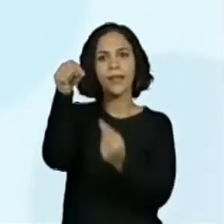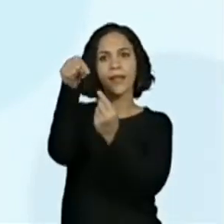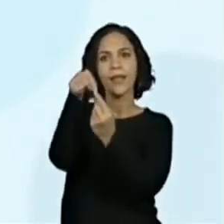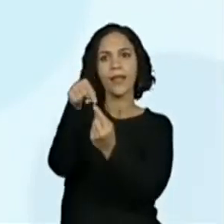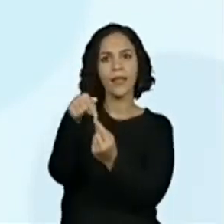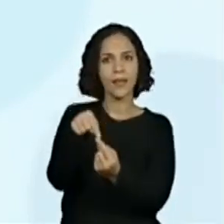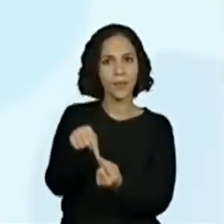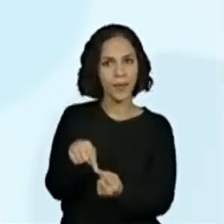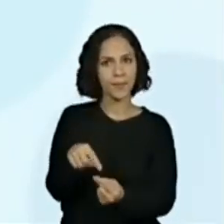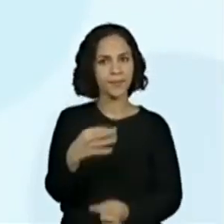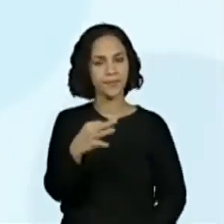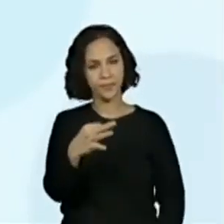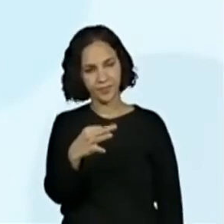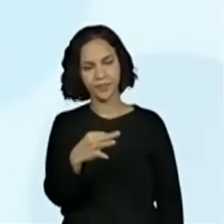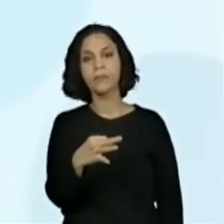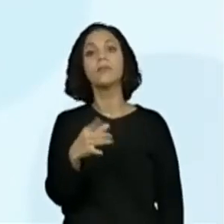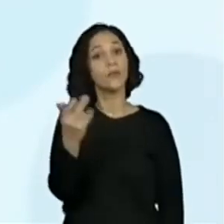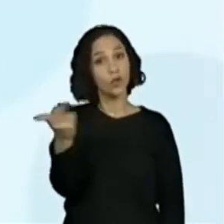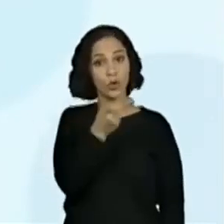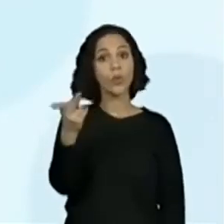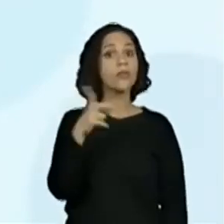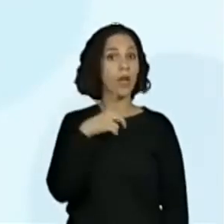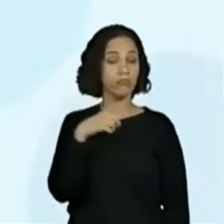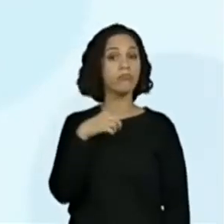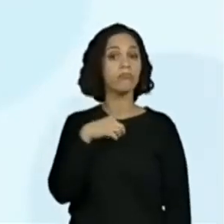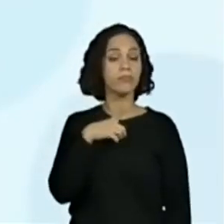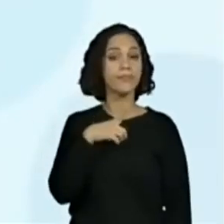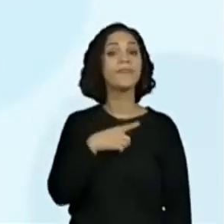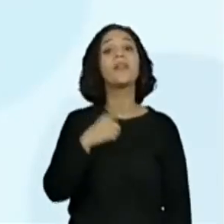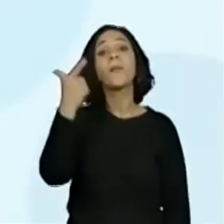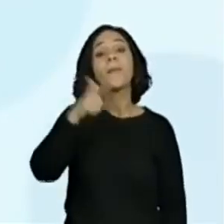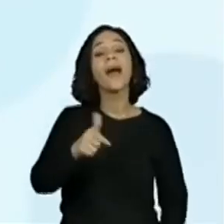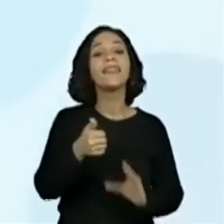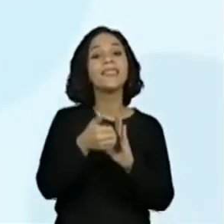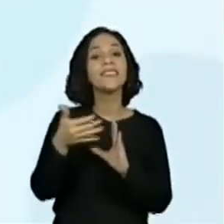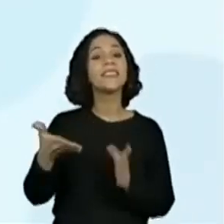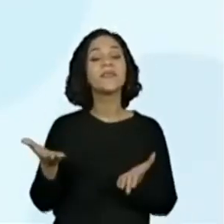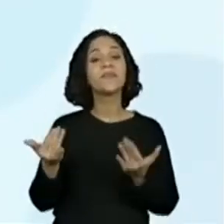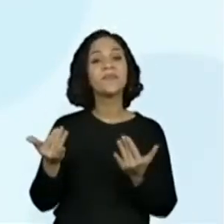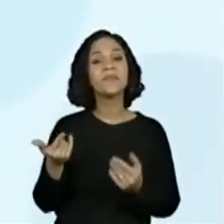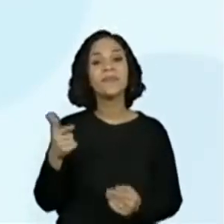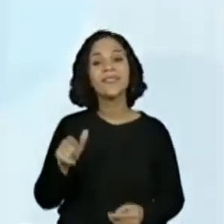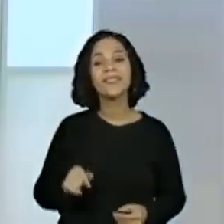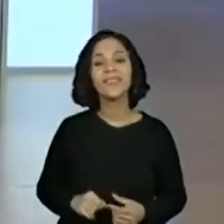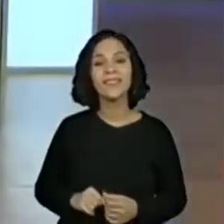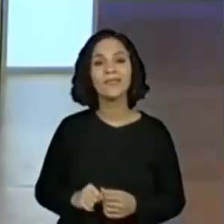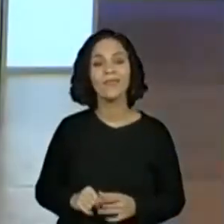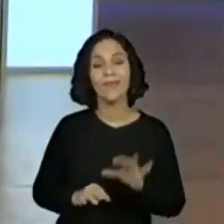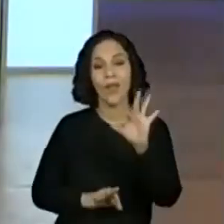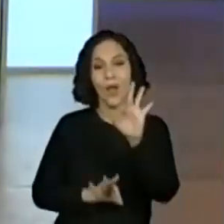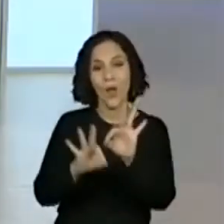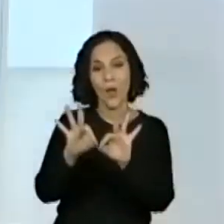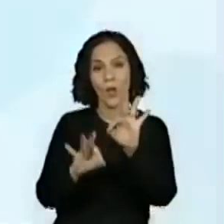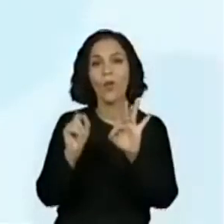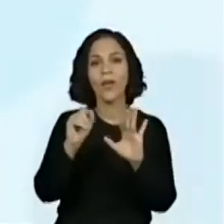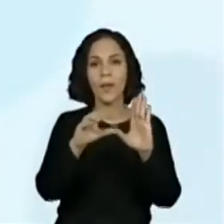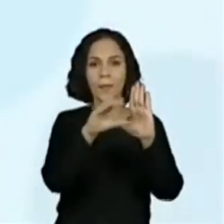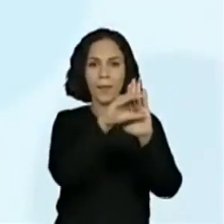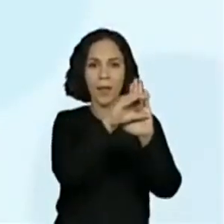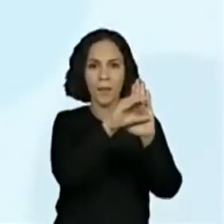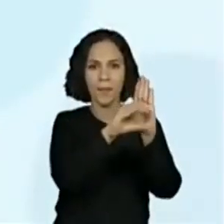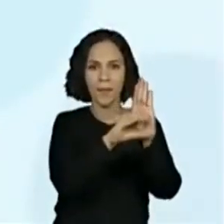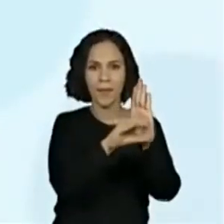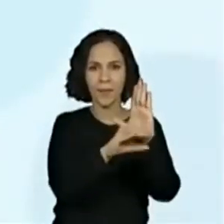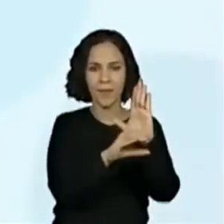Rimas, estão presentes nos dois. Quais outras características? Organização e estrofes.